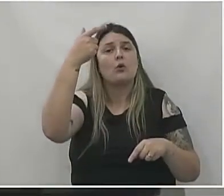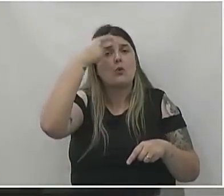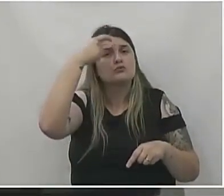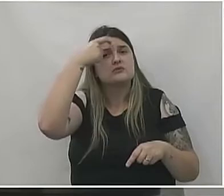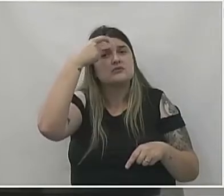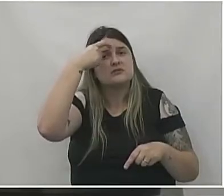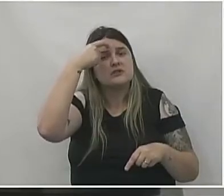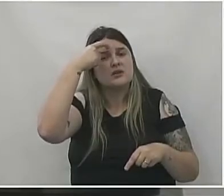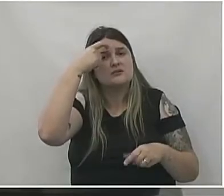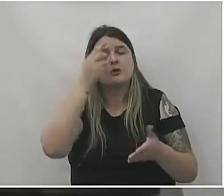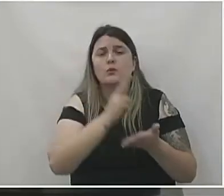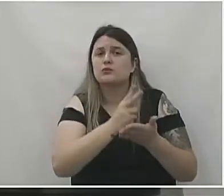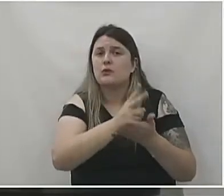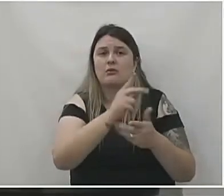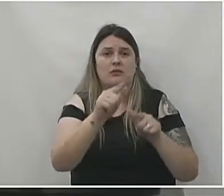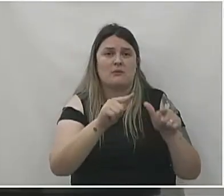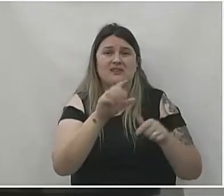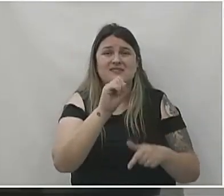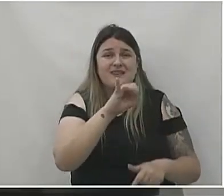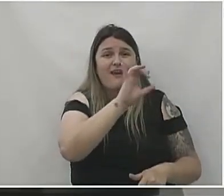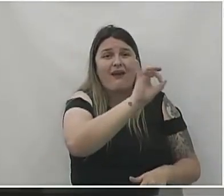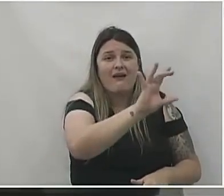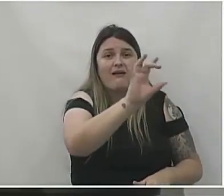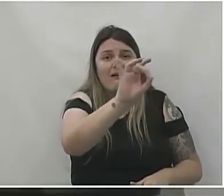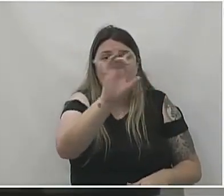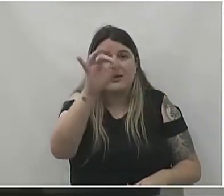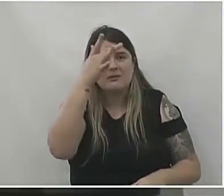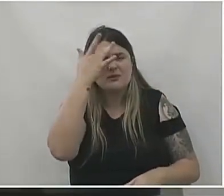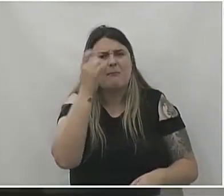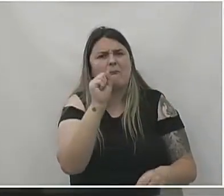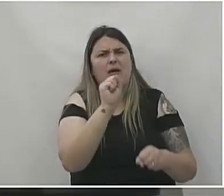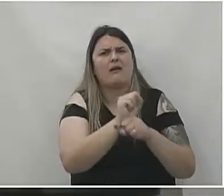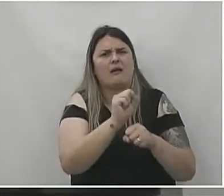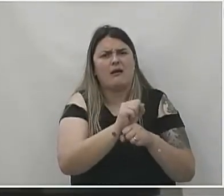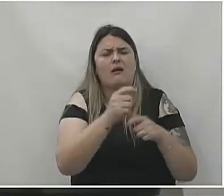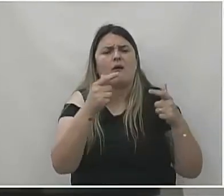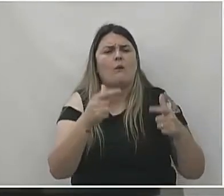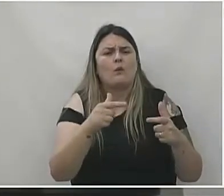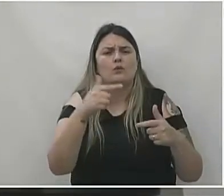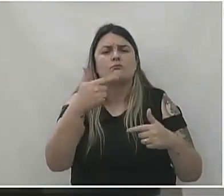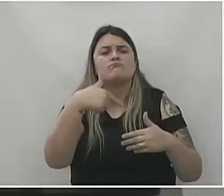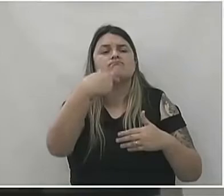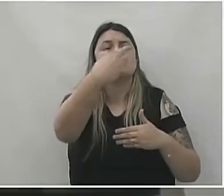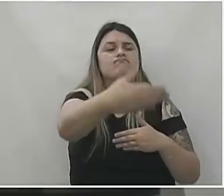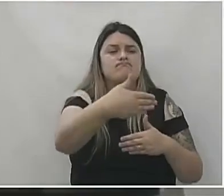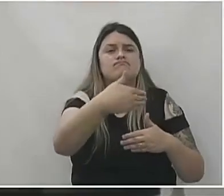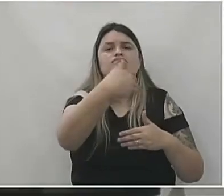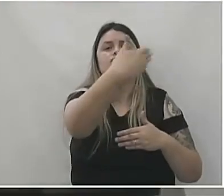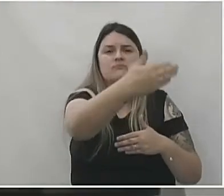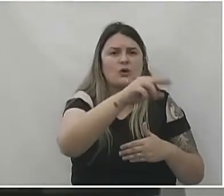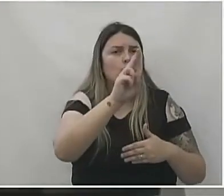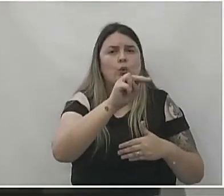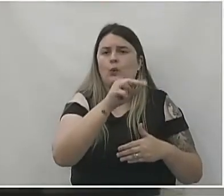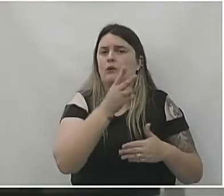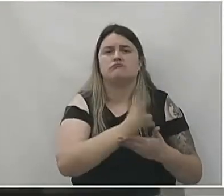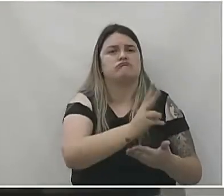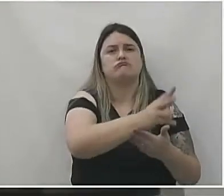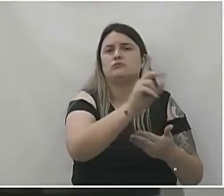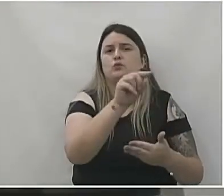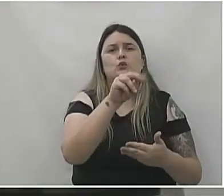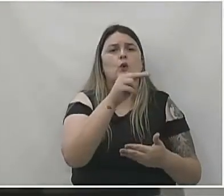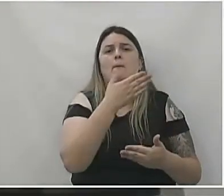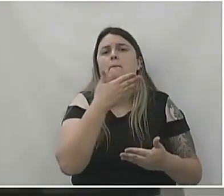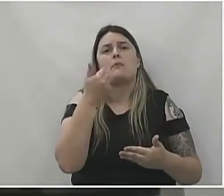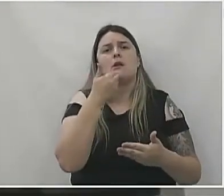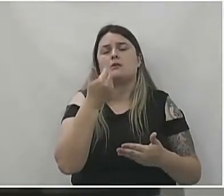continuidade no trabalho. Porque se cada um pegar e parar onde o outro estava, nós vamos, não vamos ter uma